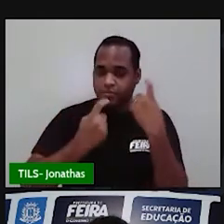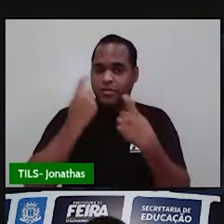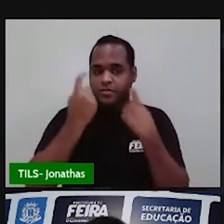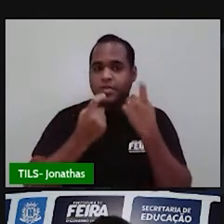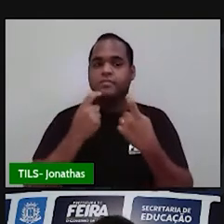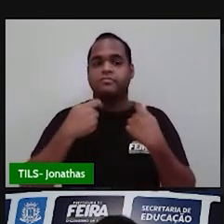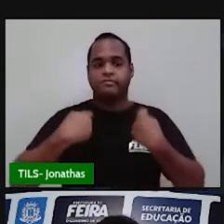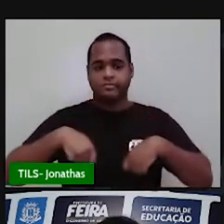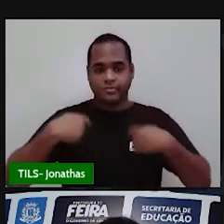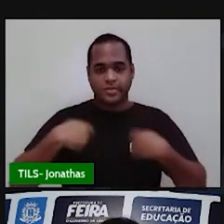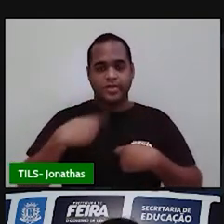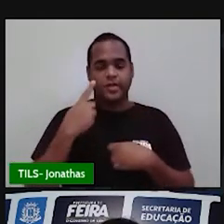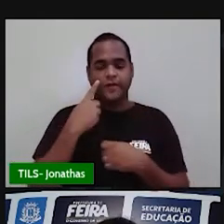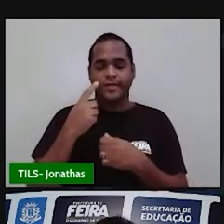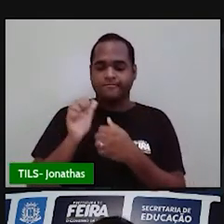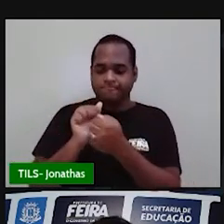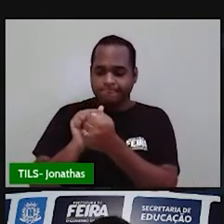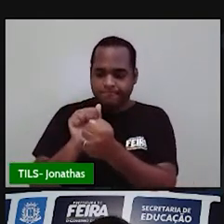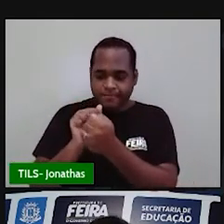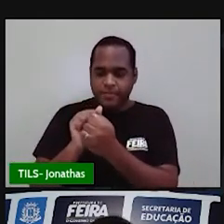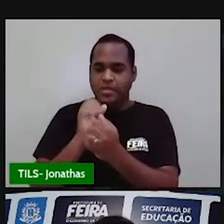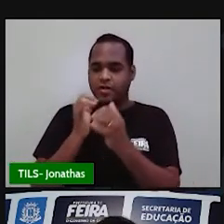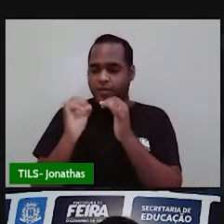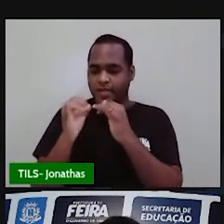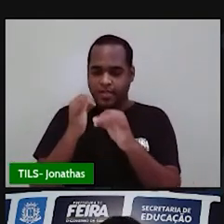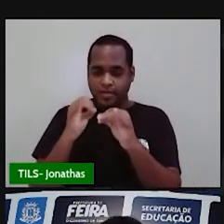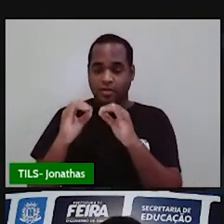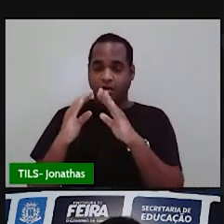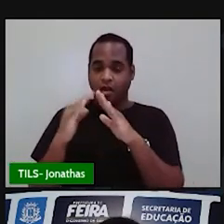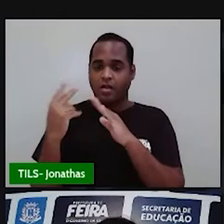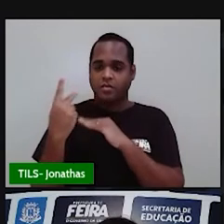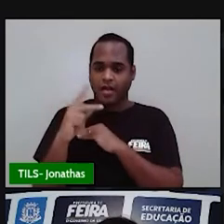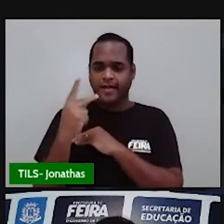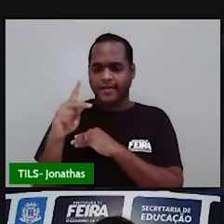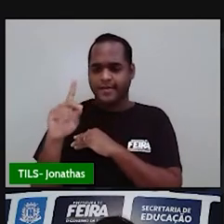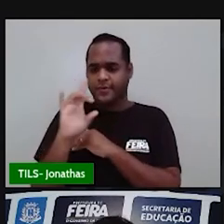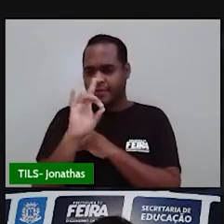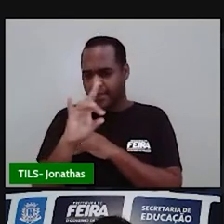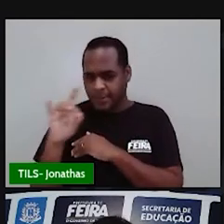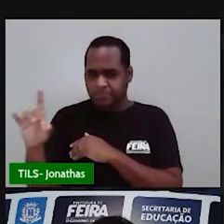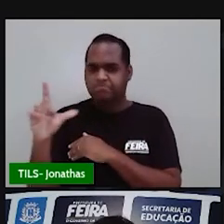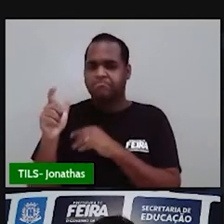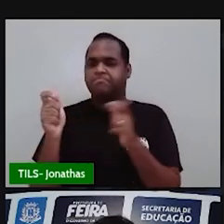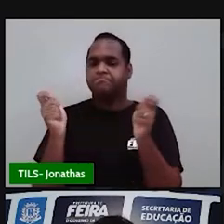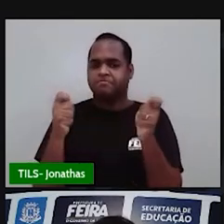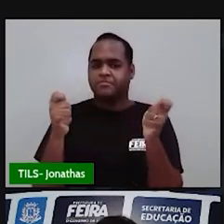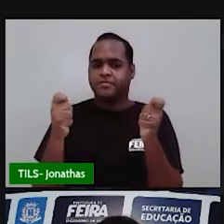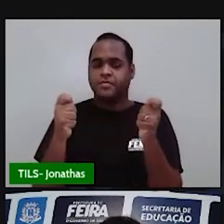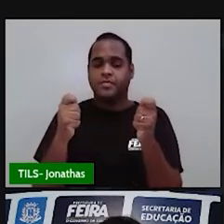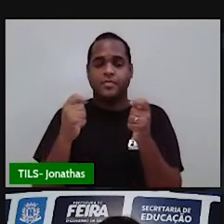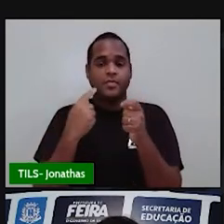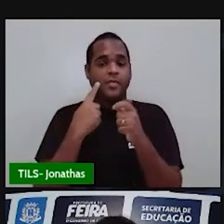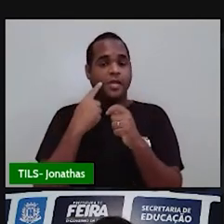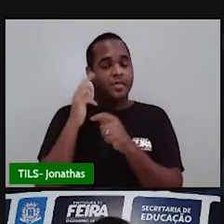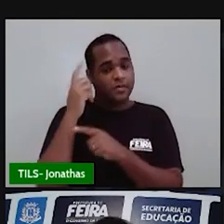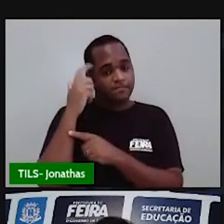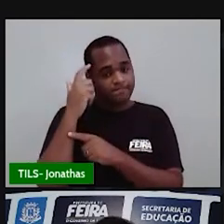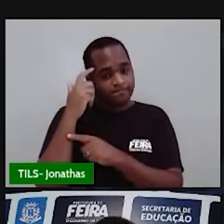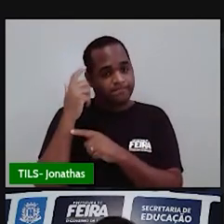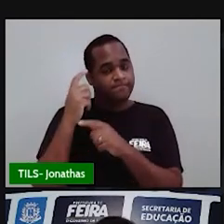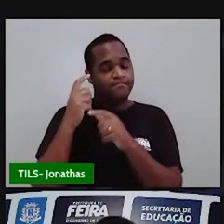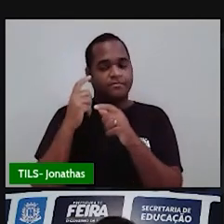de acompanhar o consumo de energia elétrica em nossas casas por uma consciência